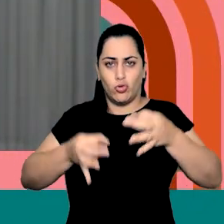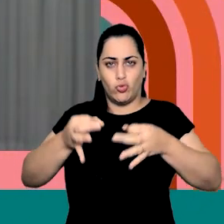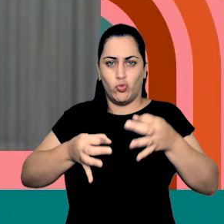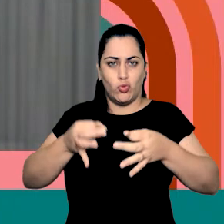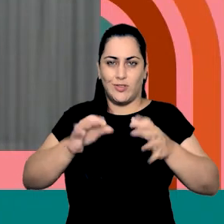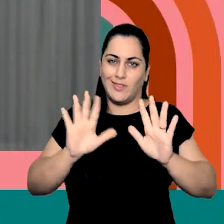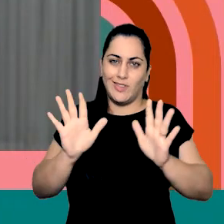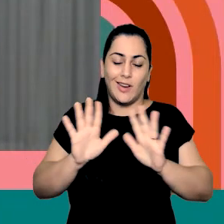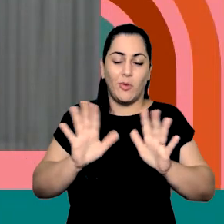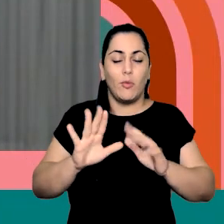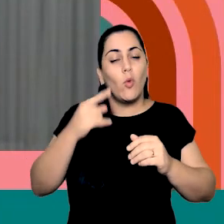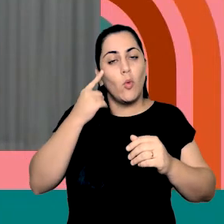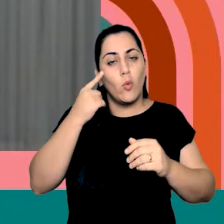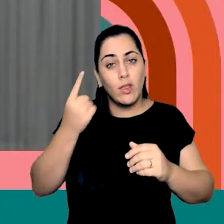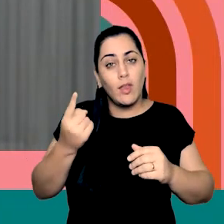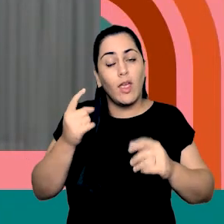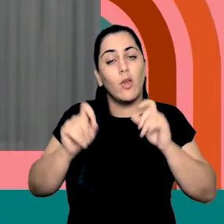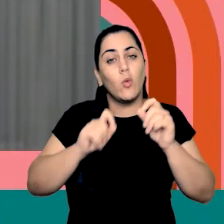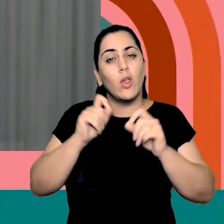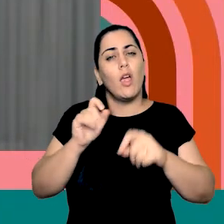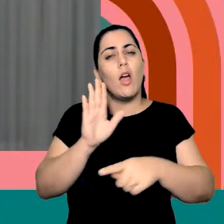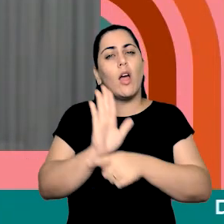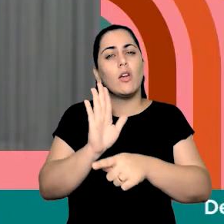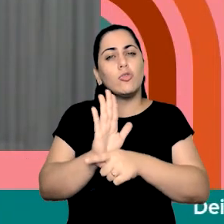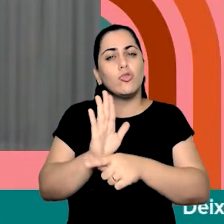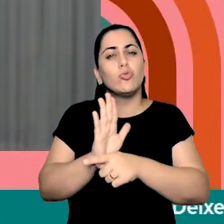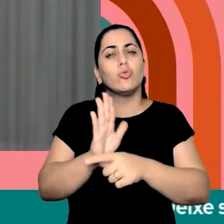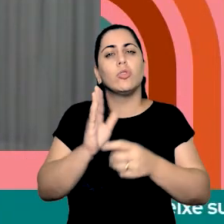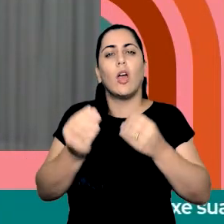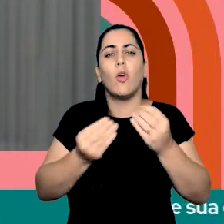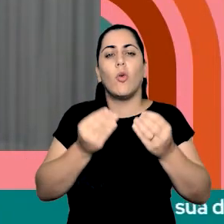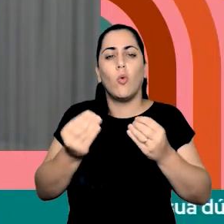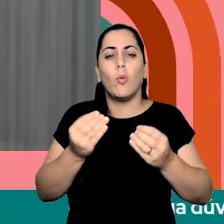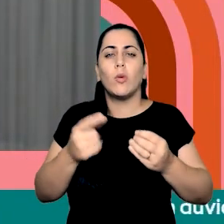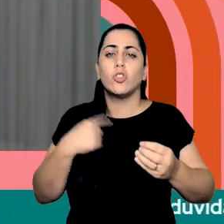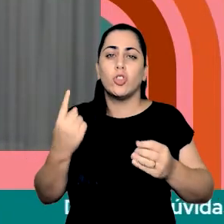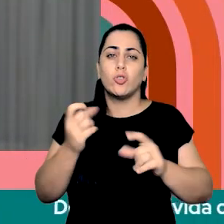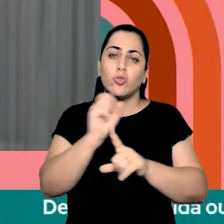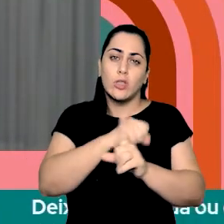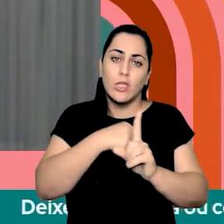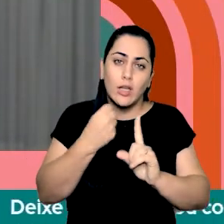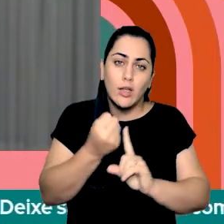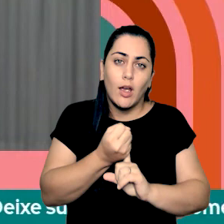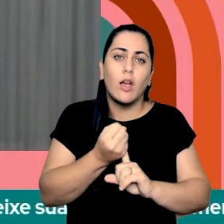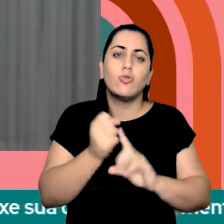interesse é contribuir da melhor forma possível para que a gente, como sociedade,